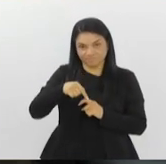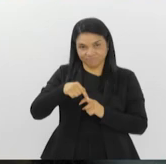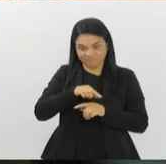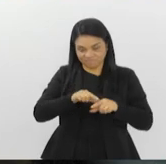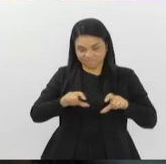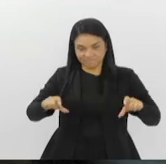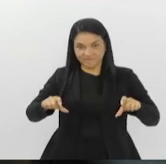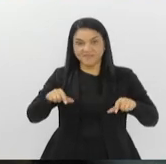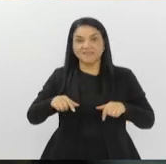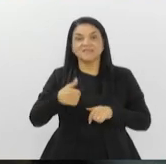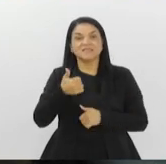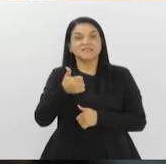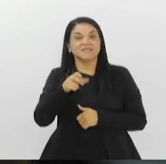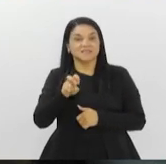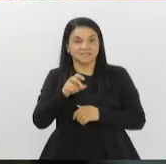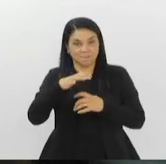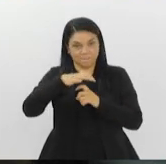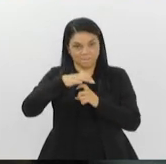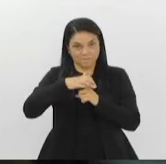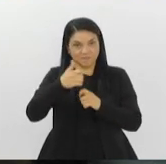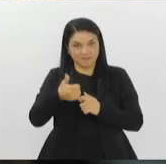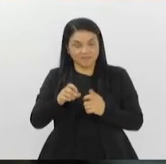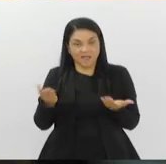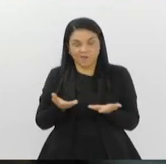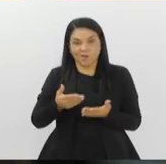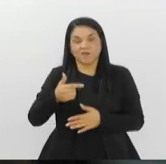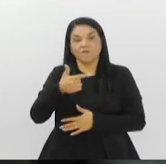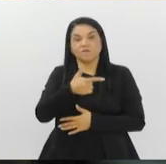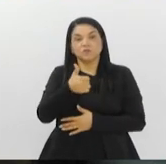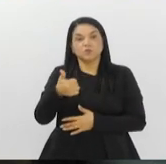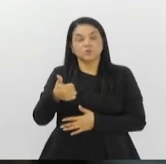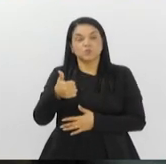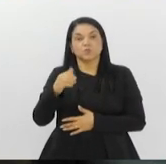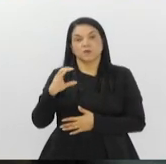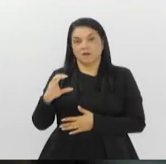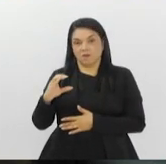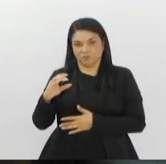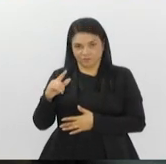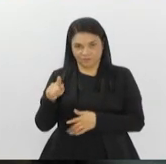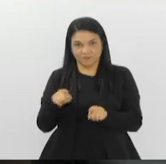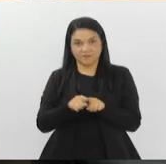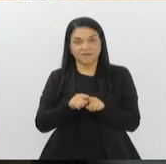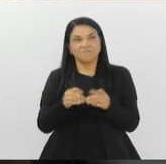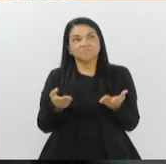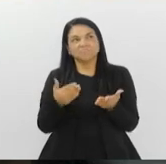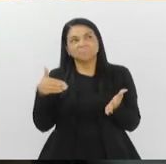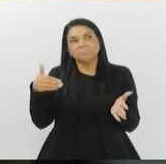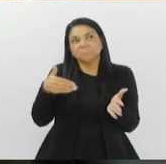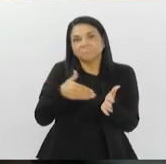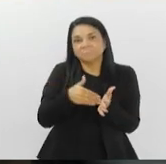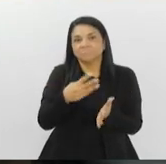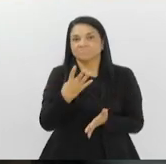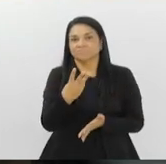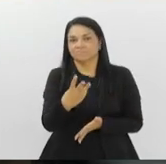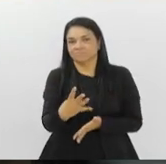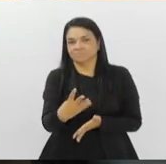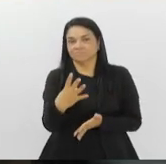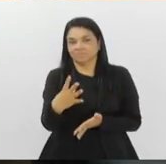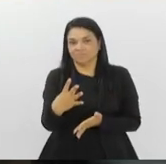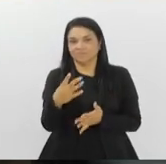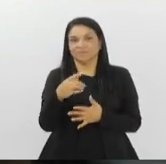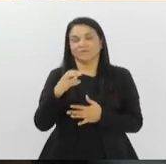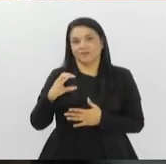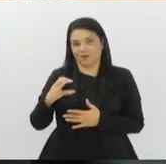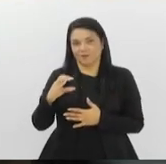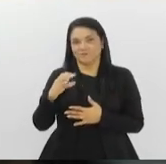momento faz 21 graus e a máxima prevista para hoje é de 34 graus. Obrigado, Rodrigo Melo,